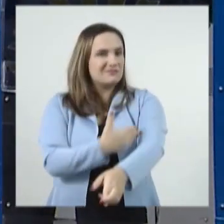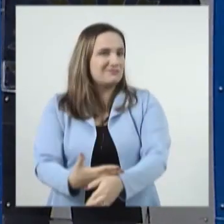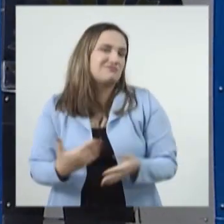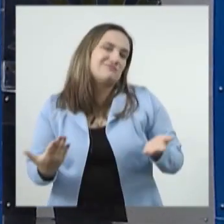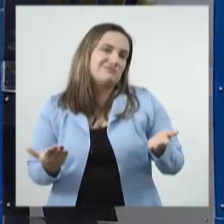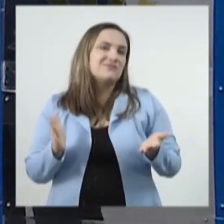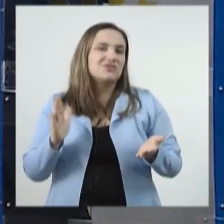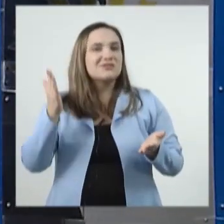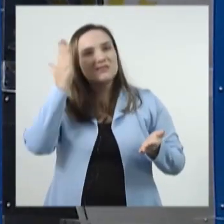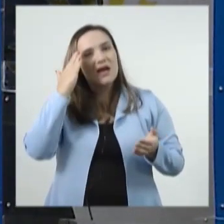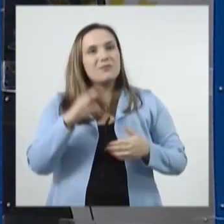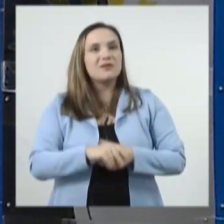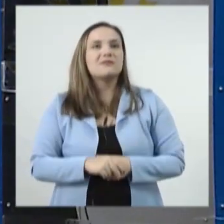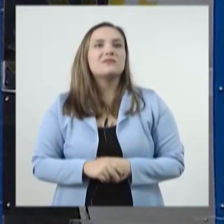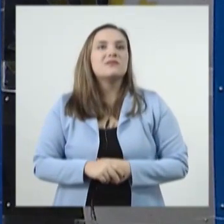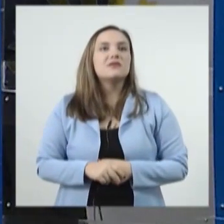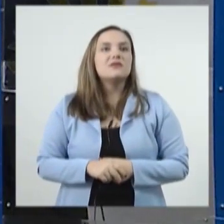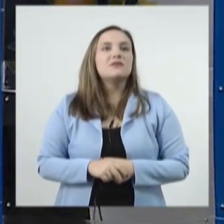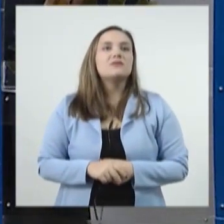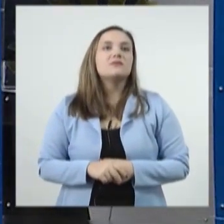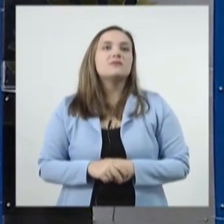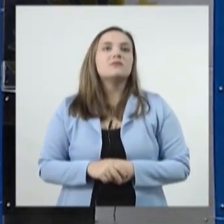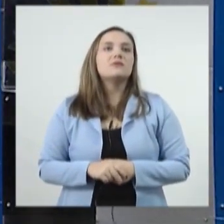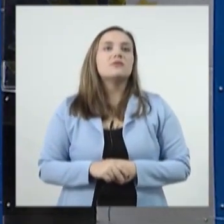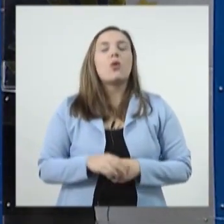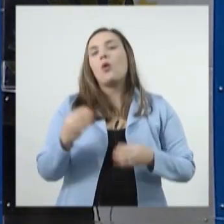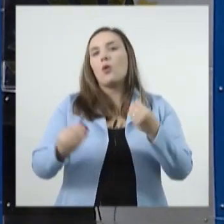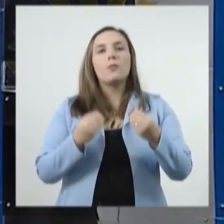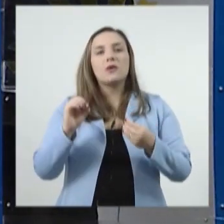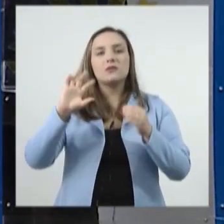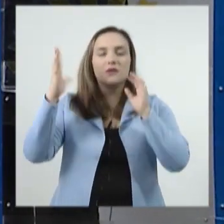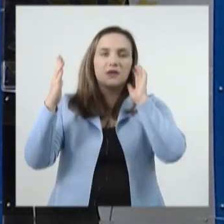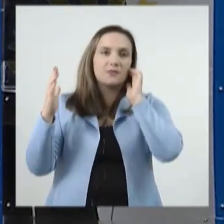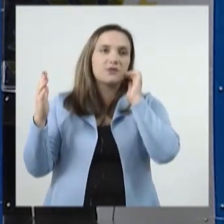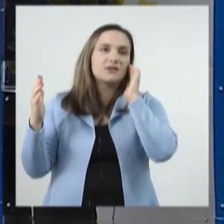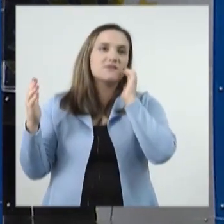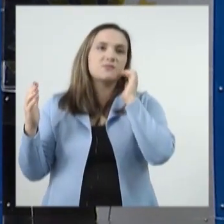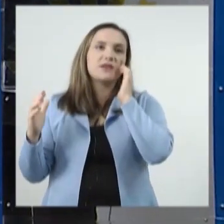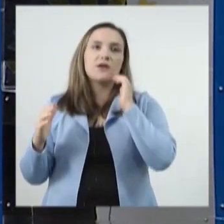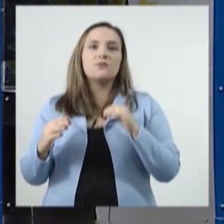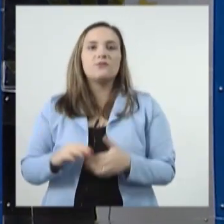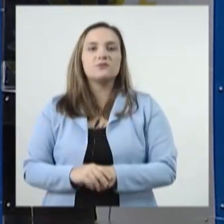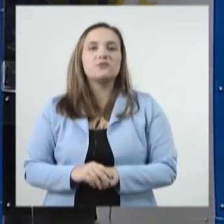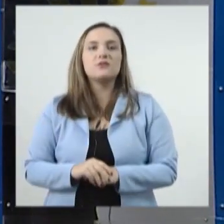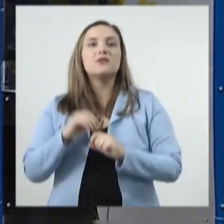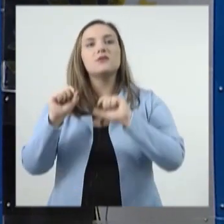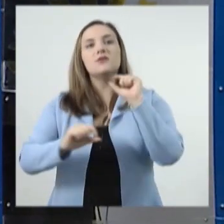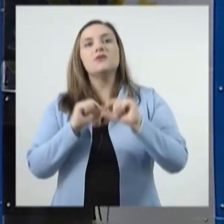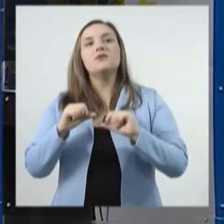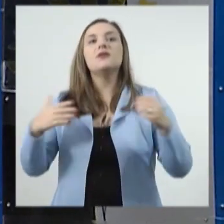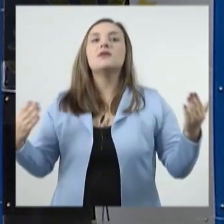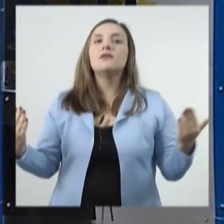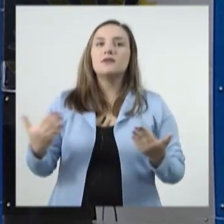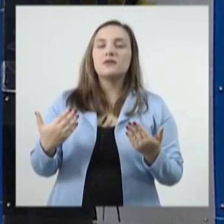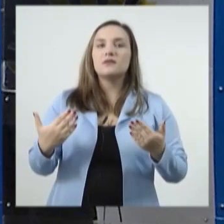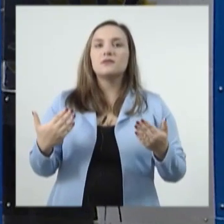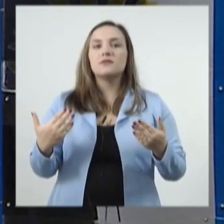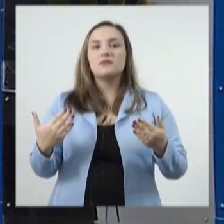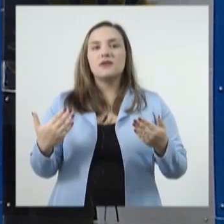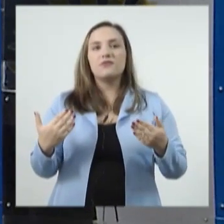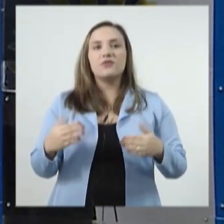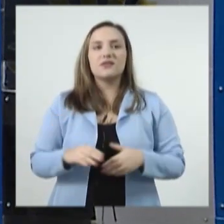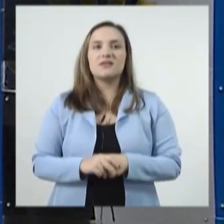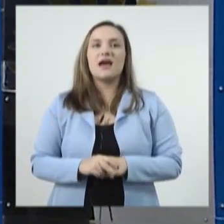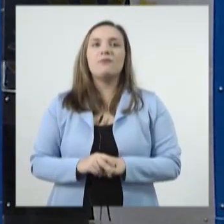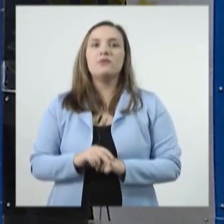A gente tem uma tela aqui preparada, mais ou menos como funciona a base, o princípio da agenda dos deputados